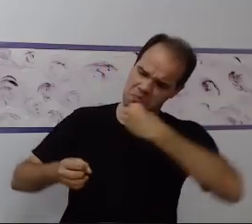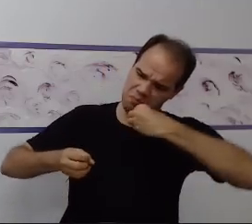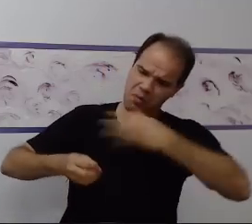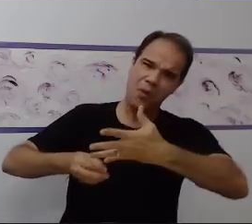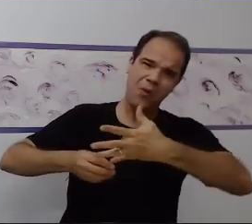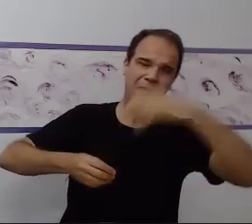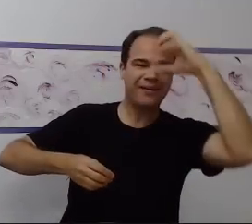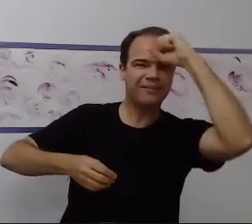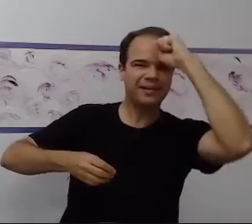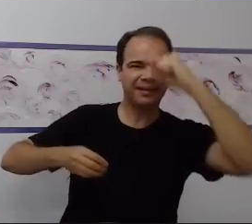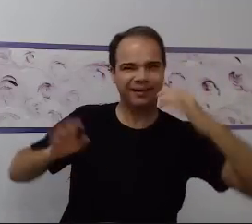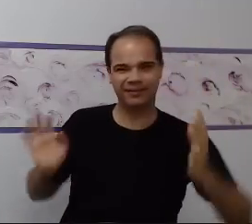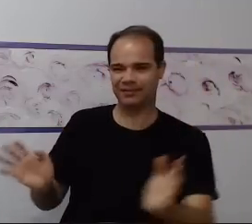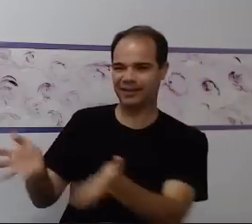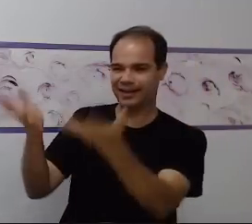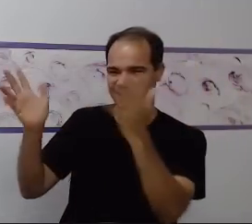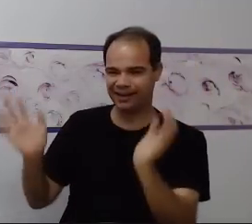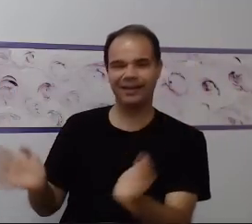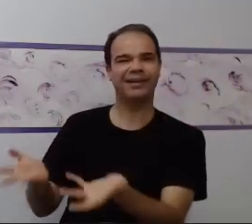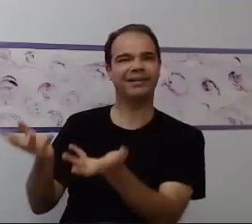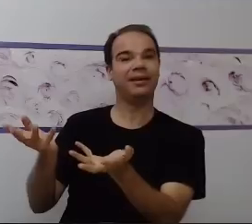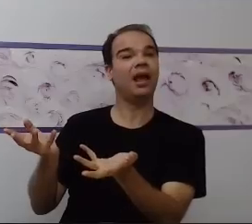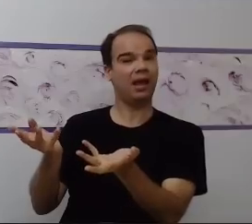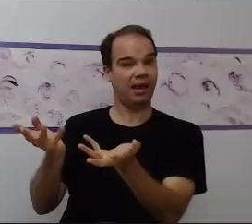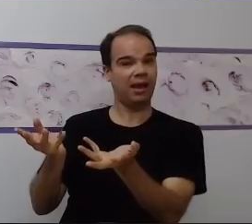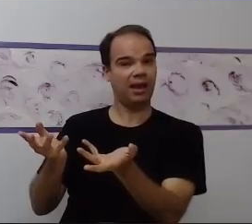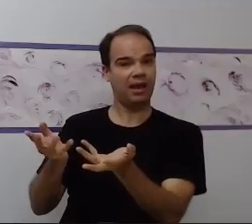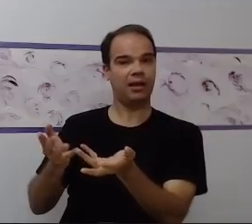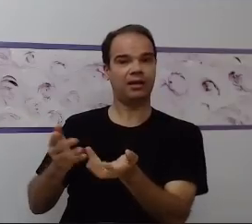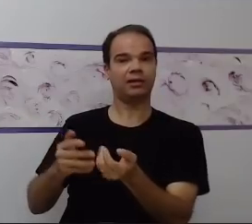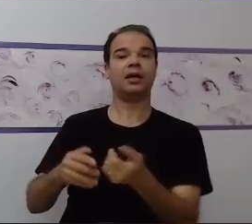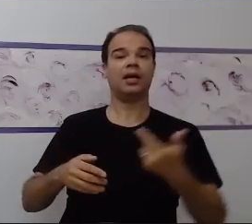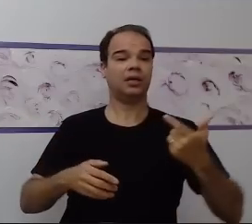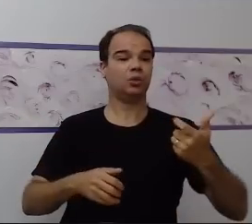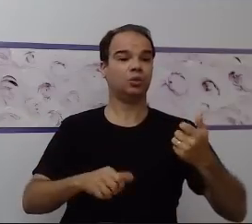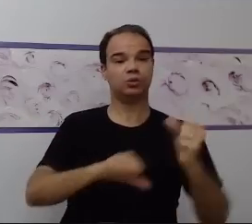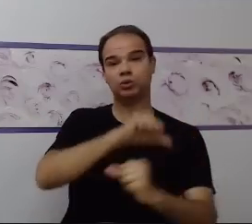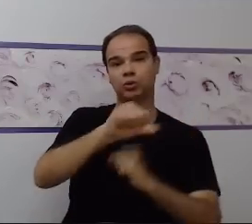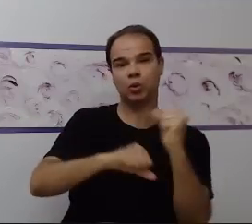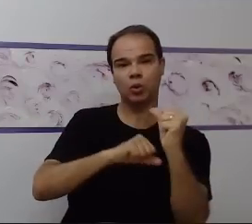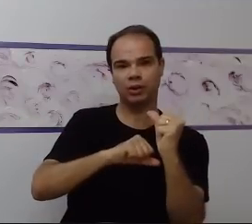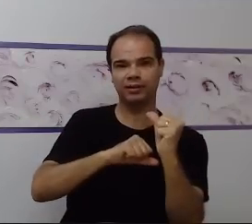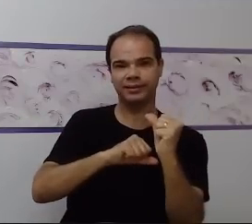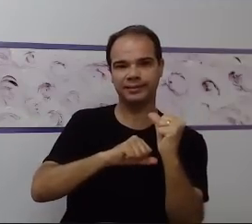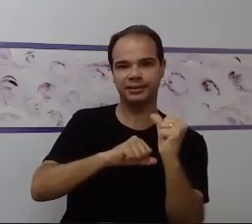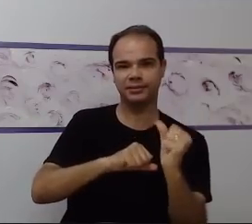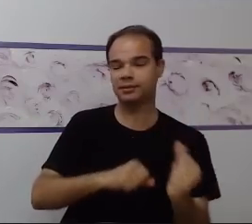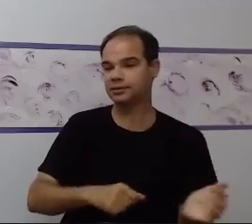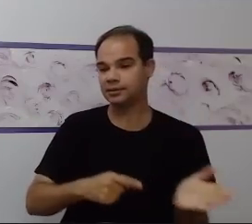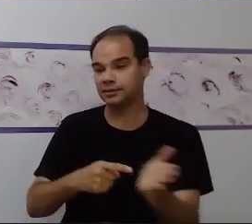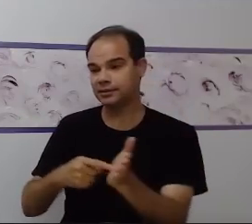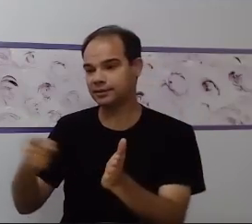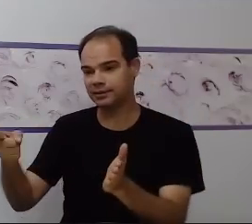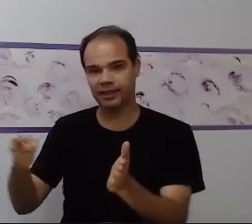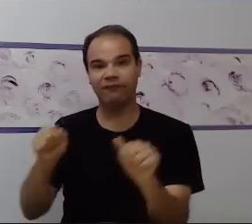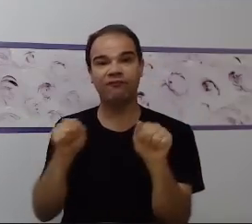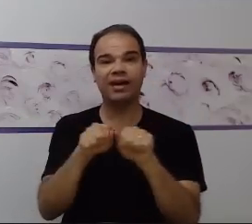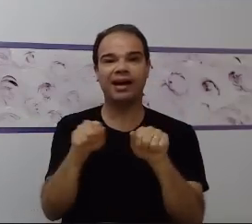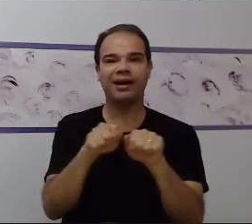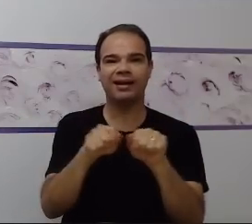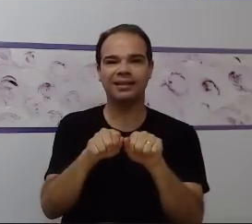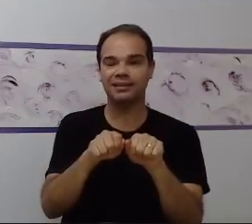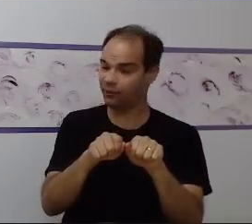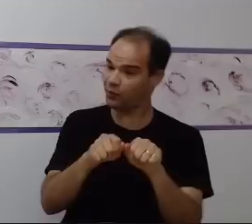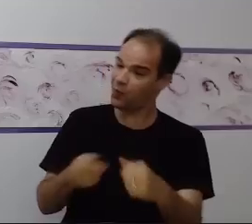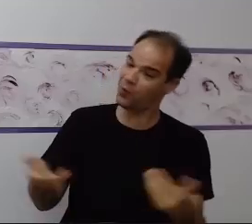apoio para depois eu inserir habilidades novas para que eu possa ir amparando esse desenvolvimento. Então,